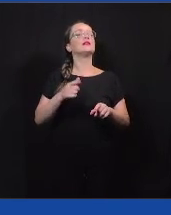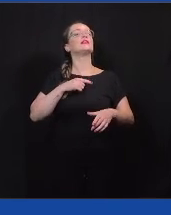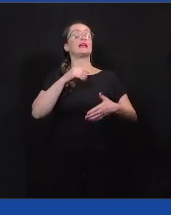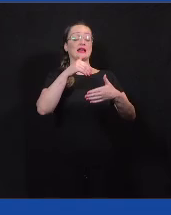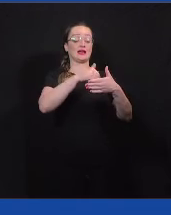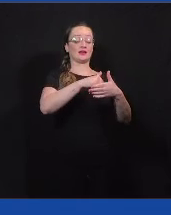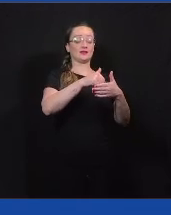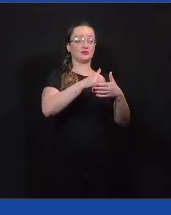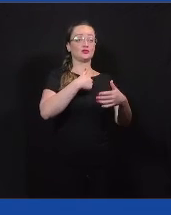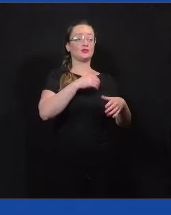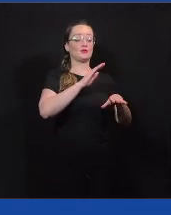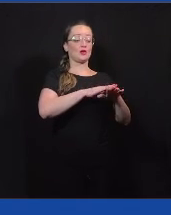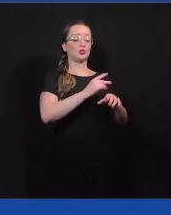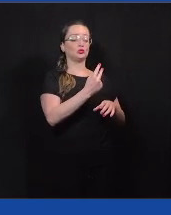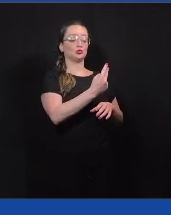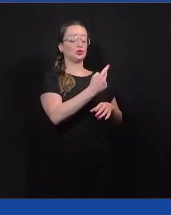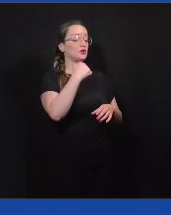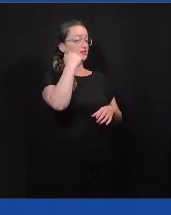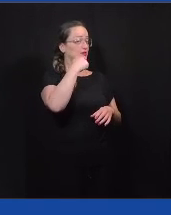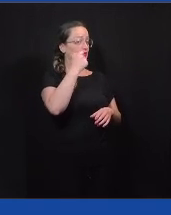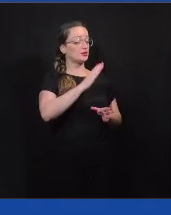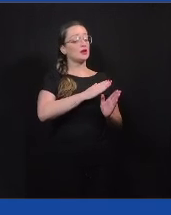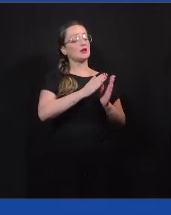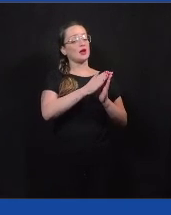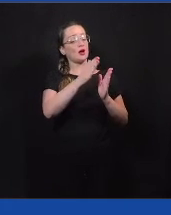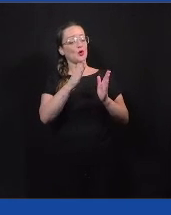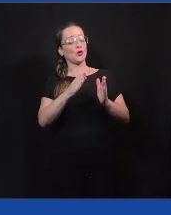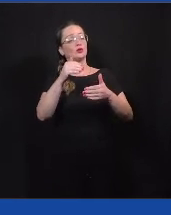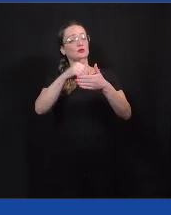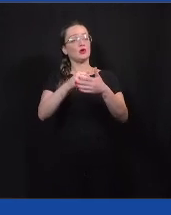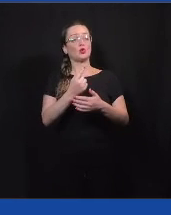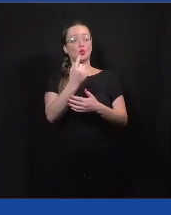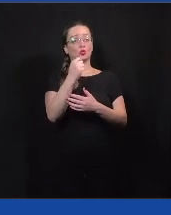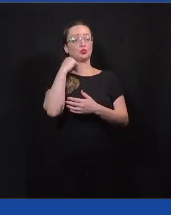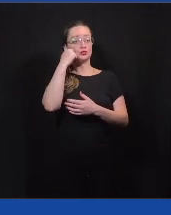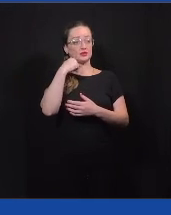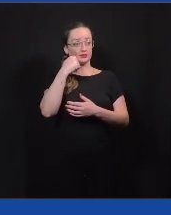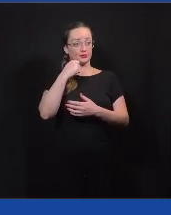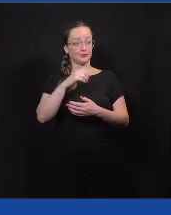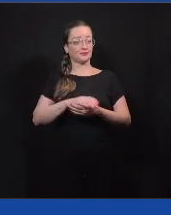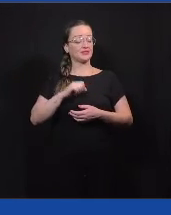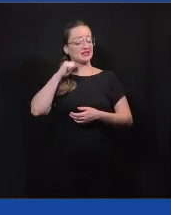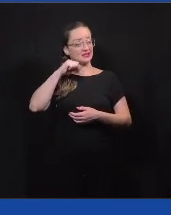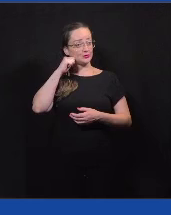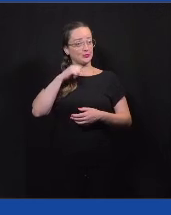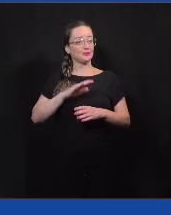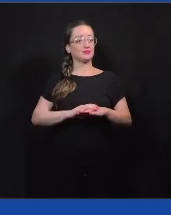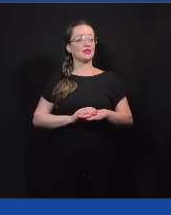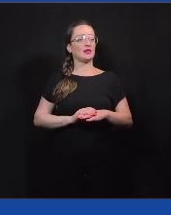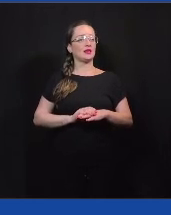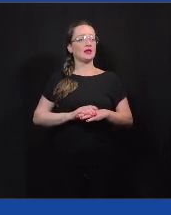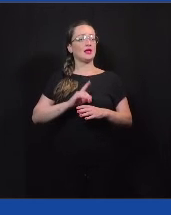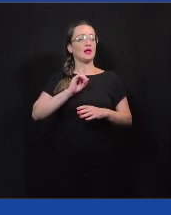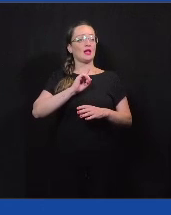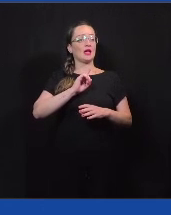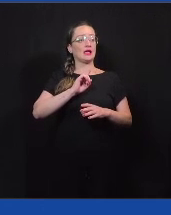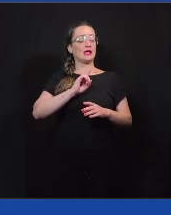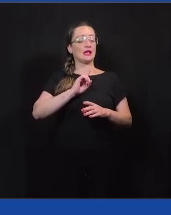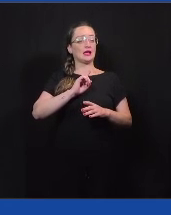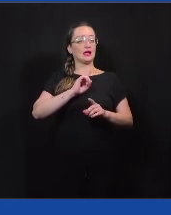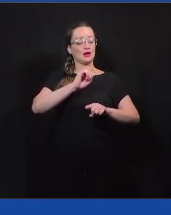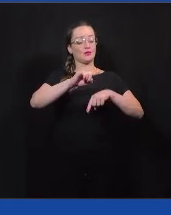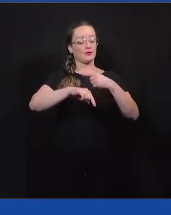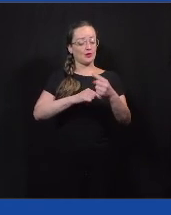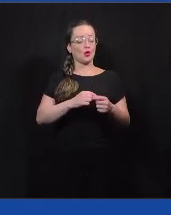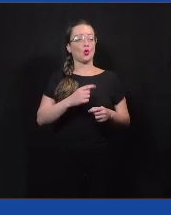a gente vota para dois senadores, na eleição seguinte, a gente vota em um só. A casa, né, o Senado, se renova cada vez por um